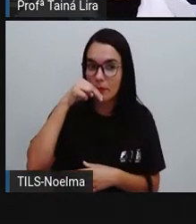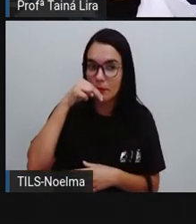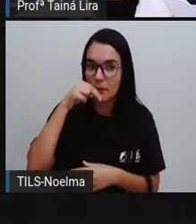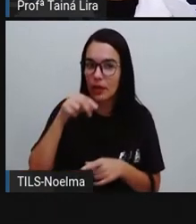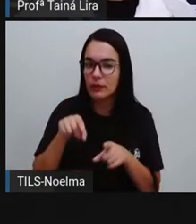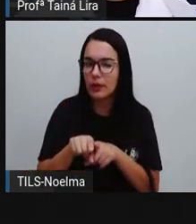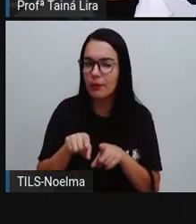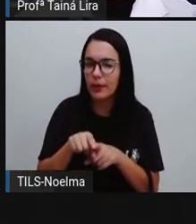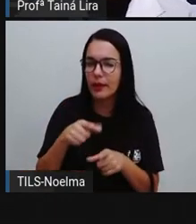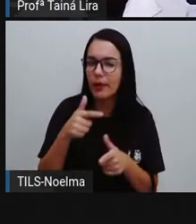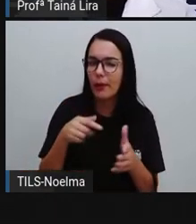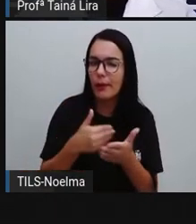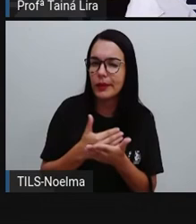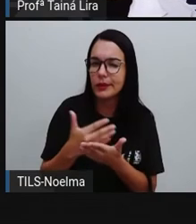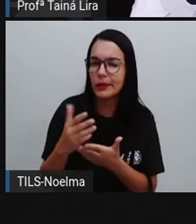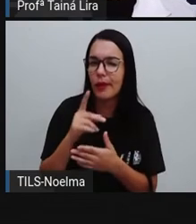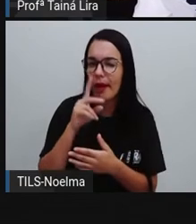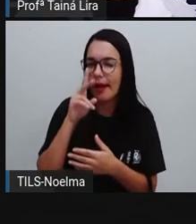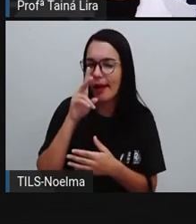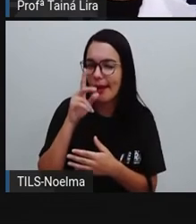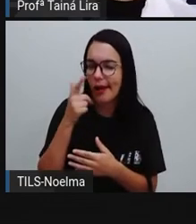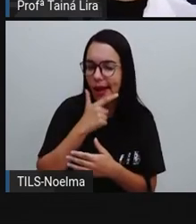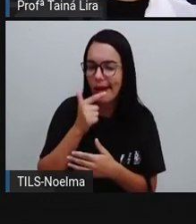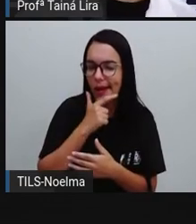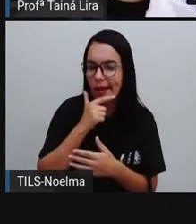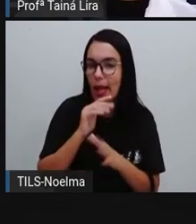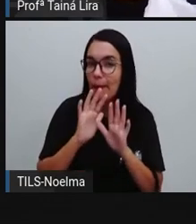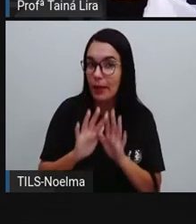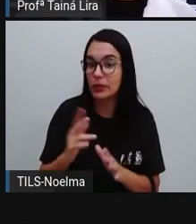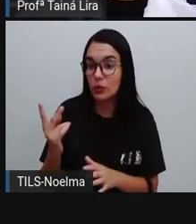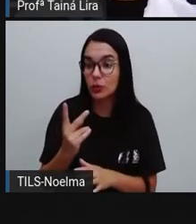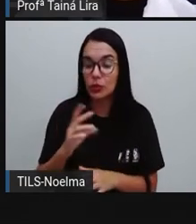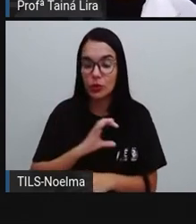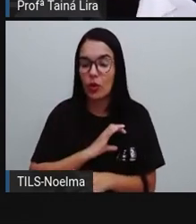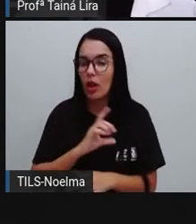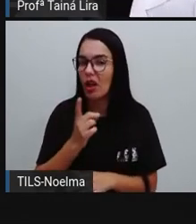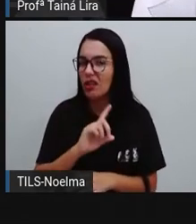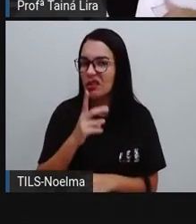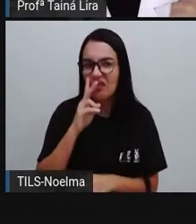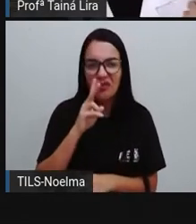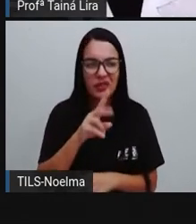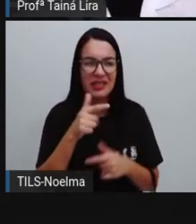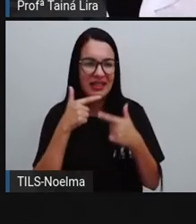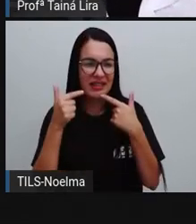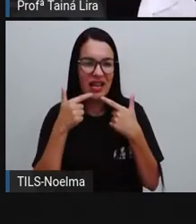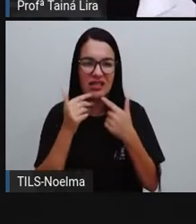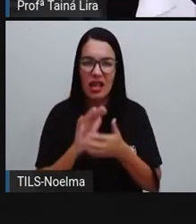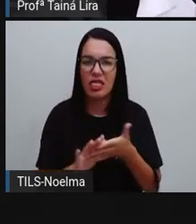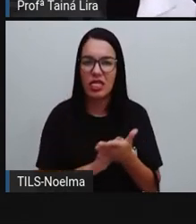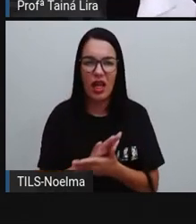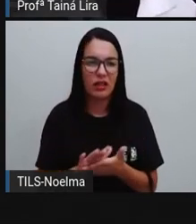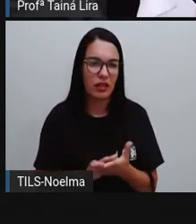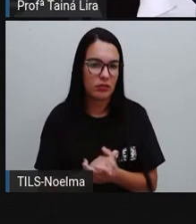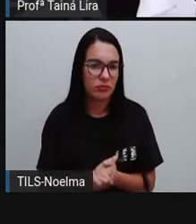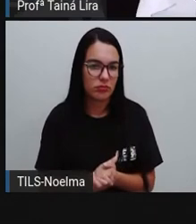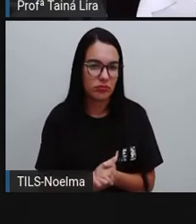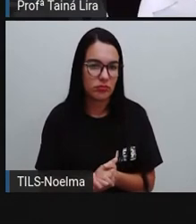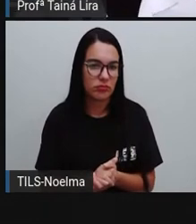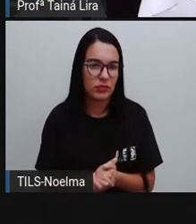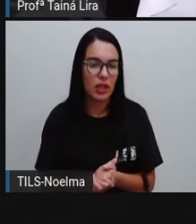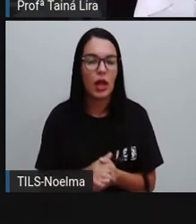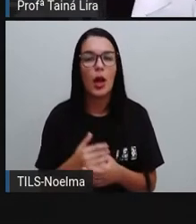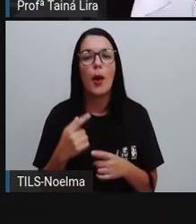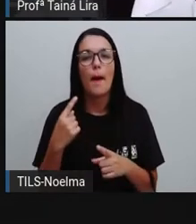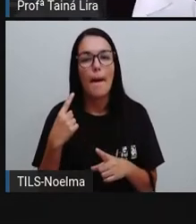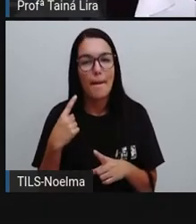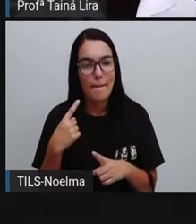ele começou a rir. Mas Xaveco e Cascão não acharam graça. E por que será que eles não acharam graça? Essa é